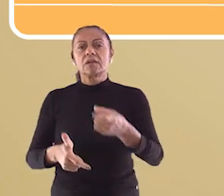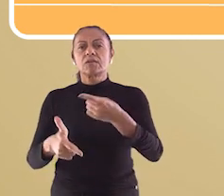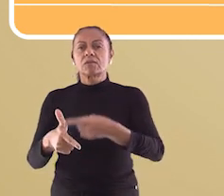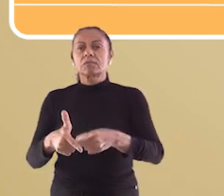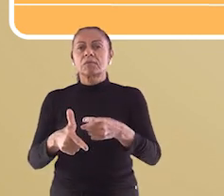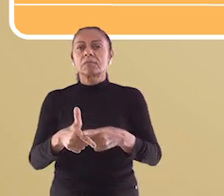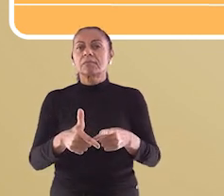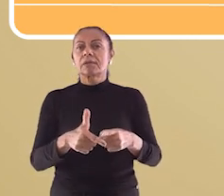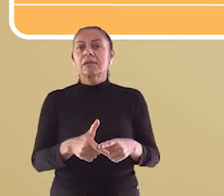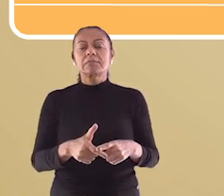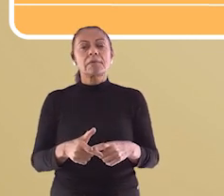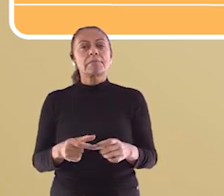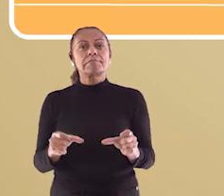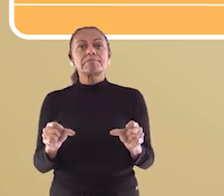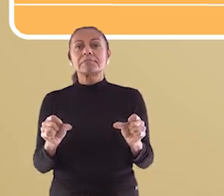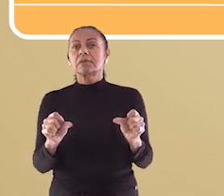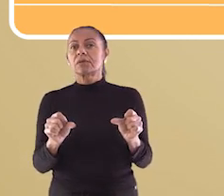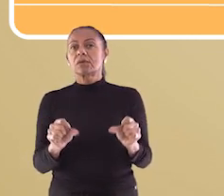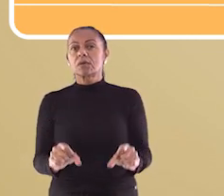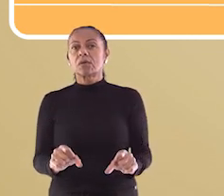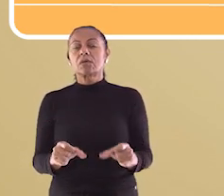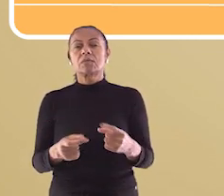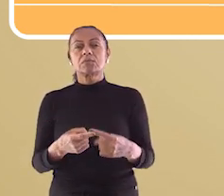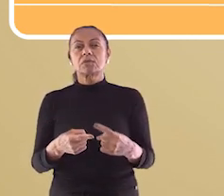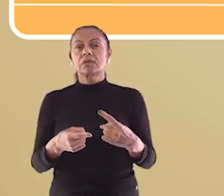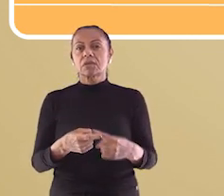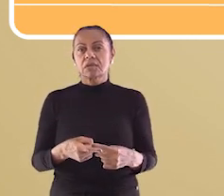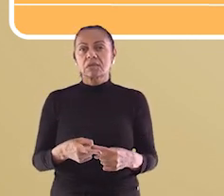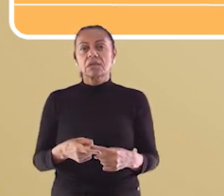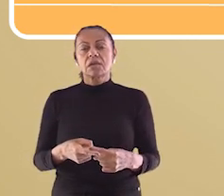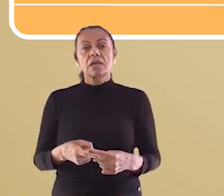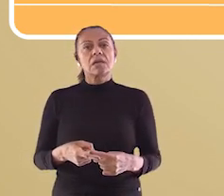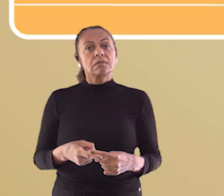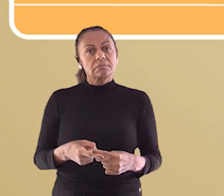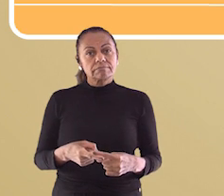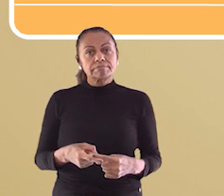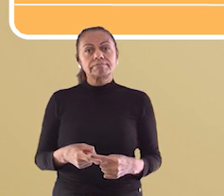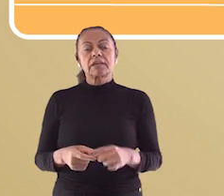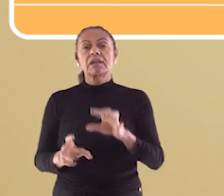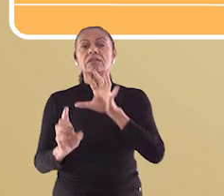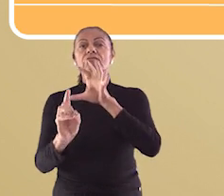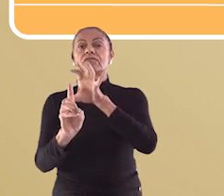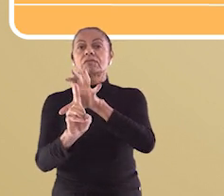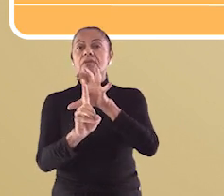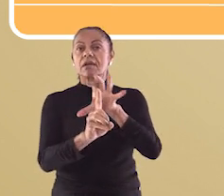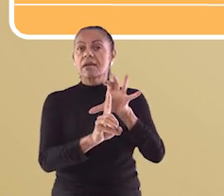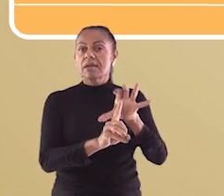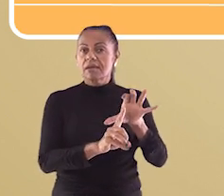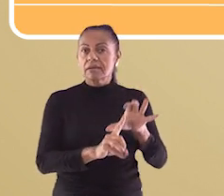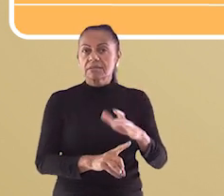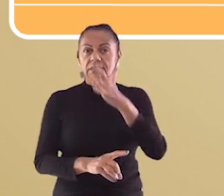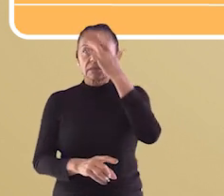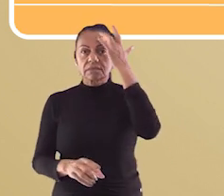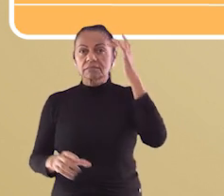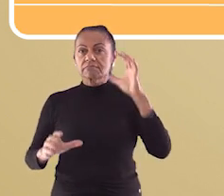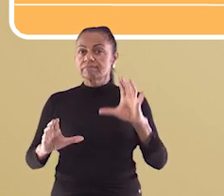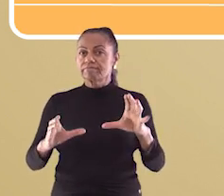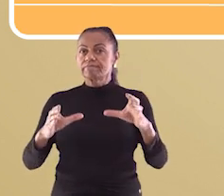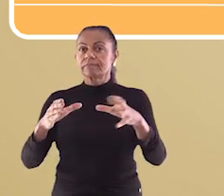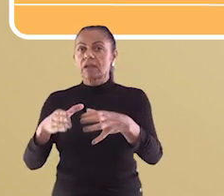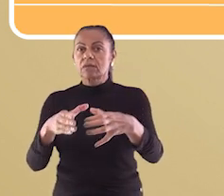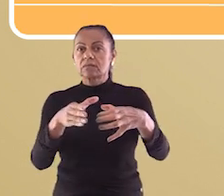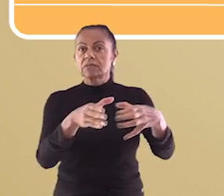à habitação imprópria, o problema vai para além do individual. O envolve também o social e coletivo,